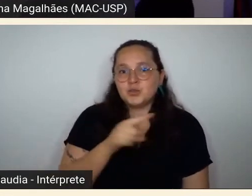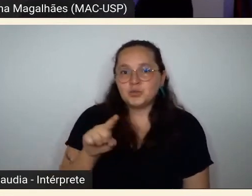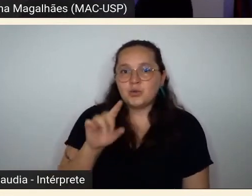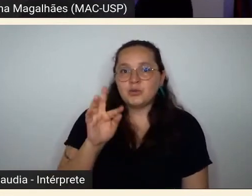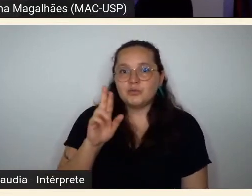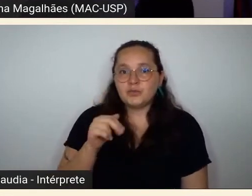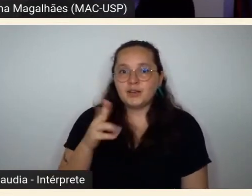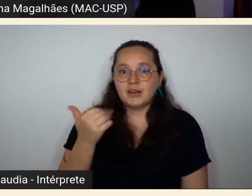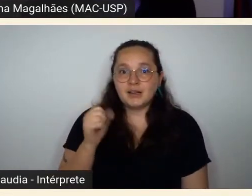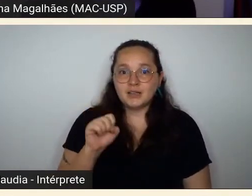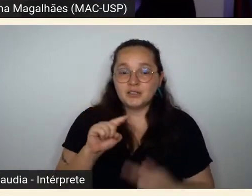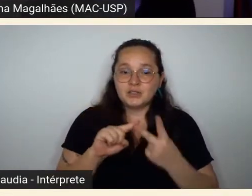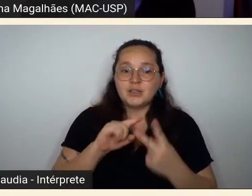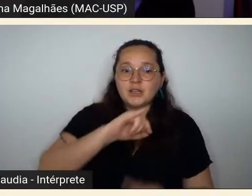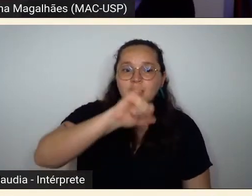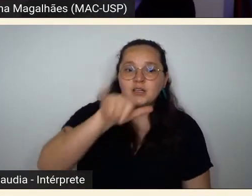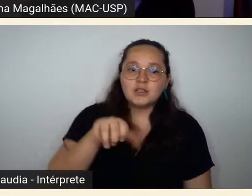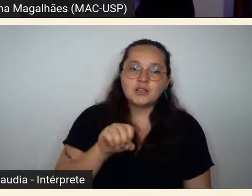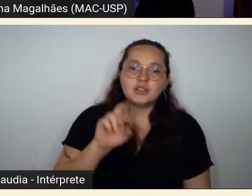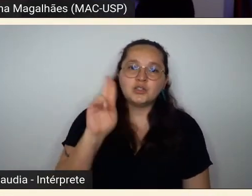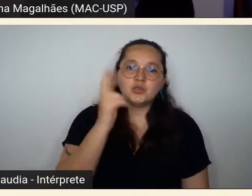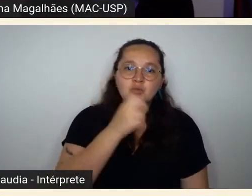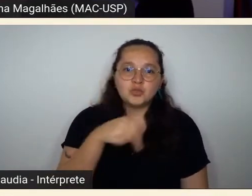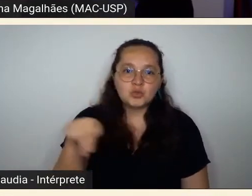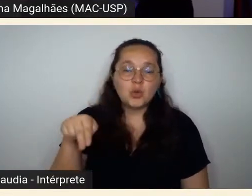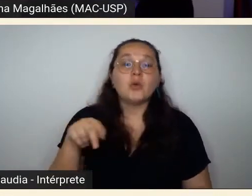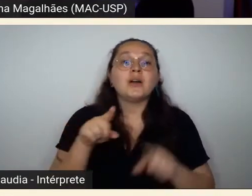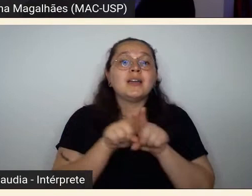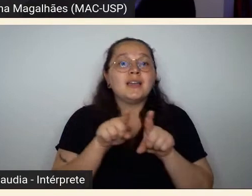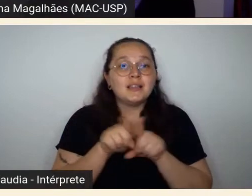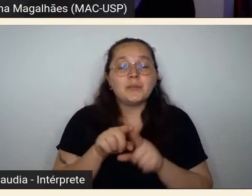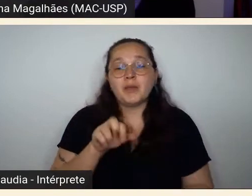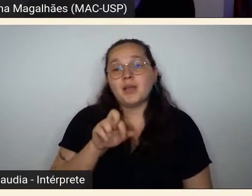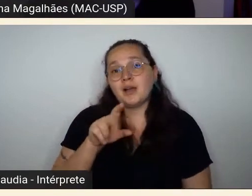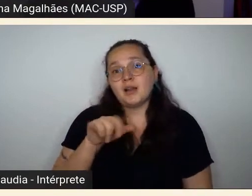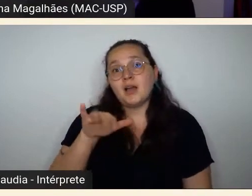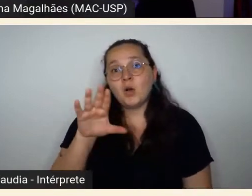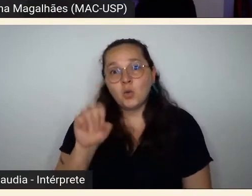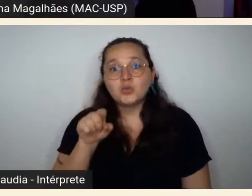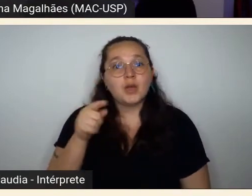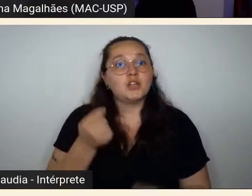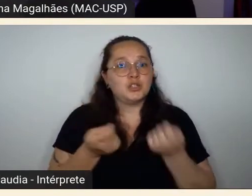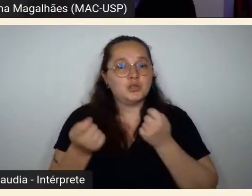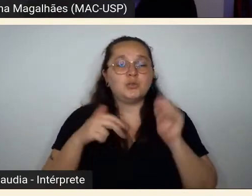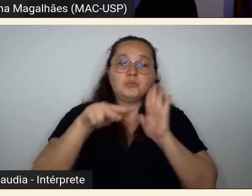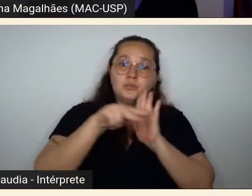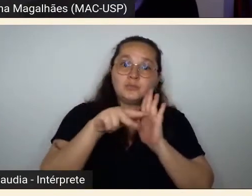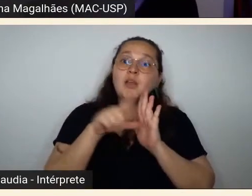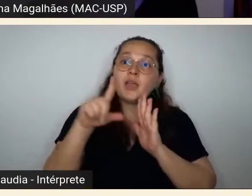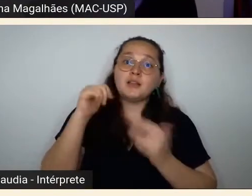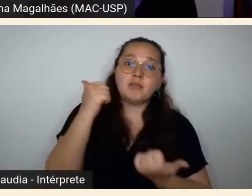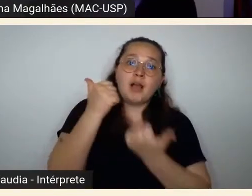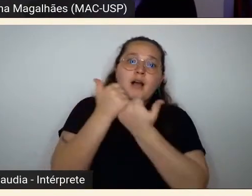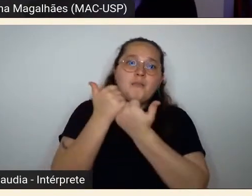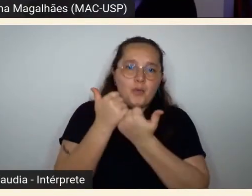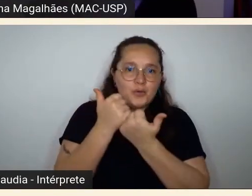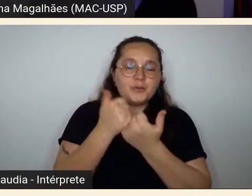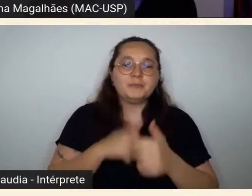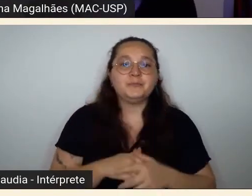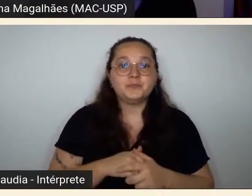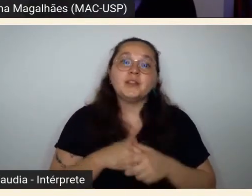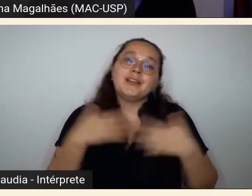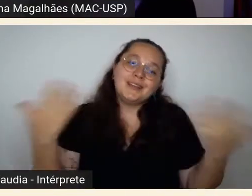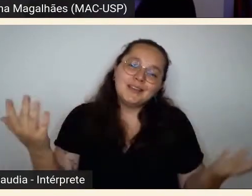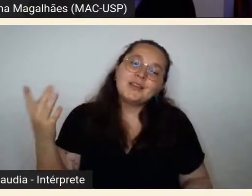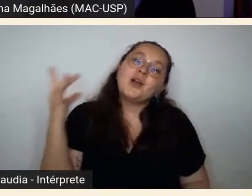Woltz, e também do Marcelo Matos Araújo, diretor-geral do Instituto Moreira Salles, por darem apoio à nossa iniciativa, e ao público em geral, a